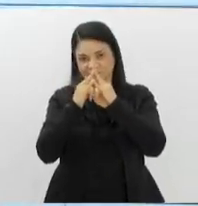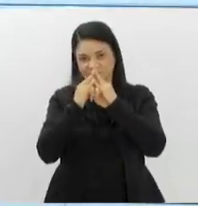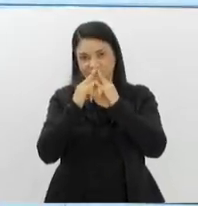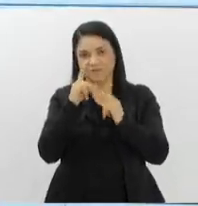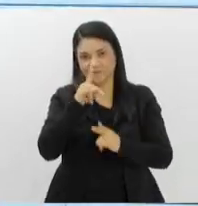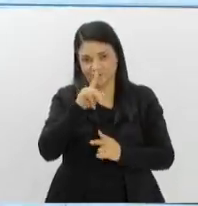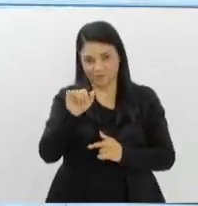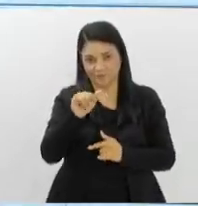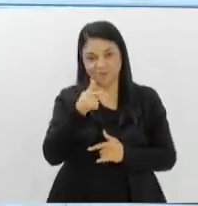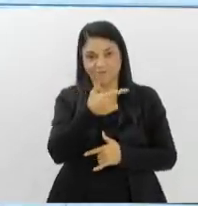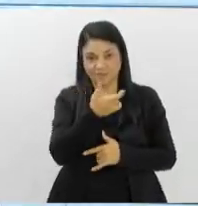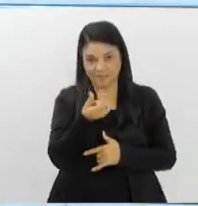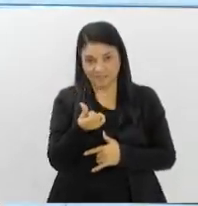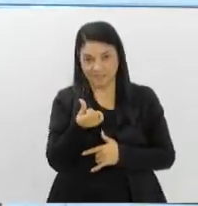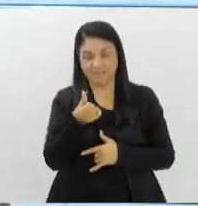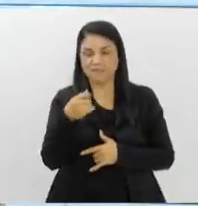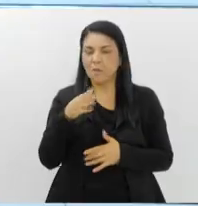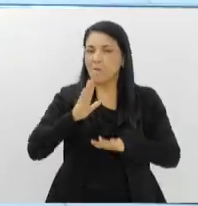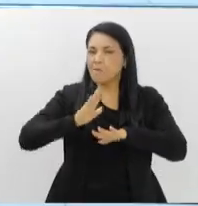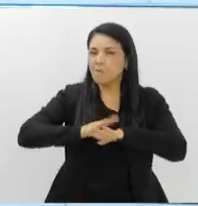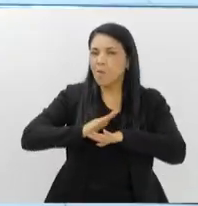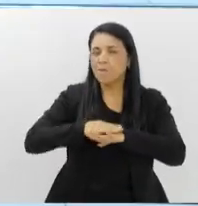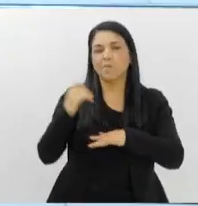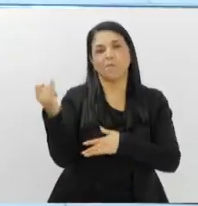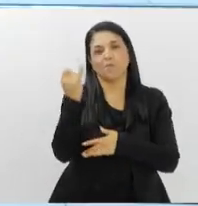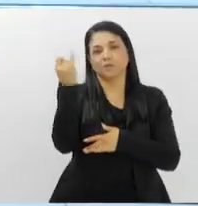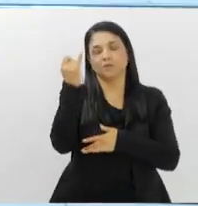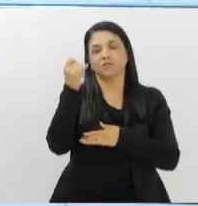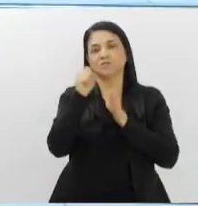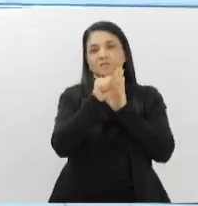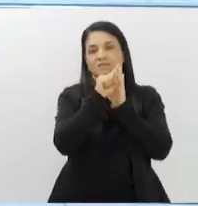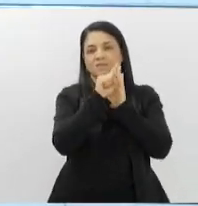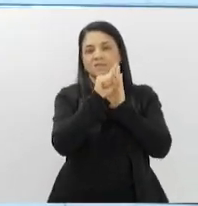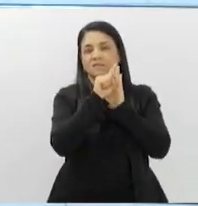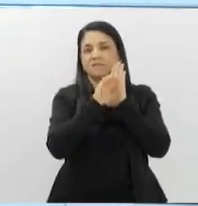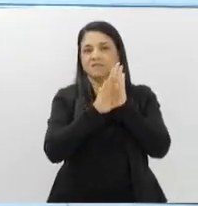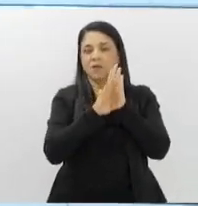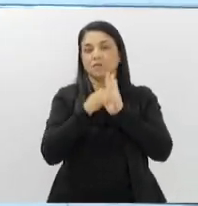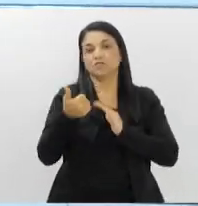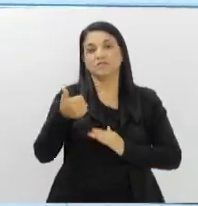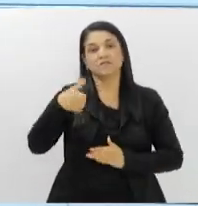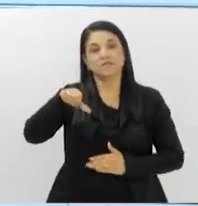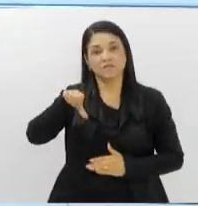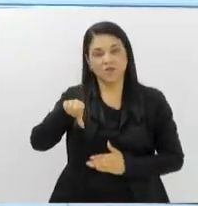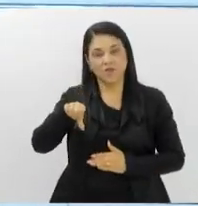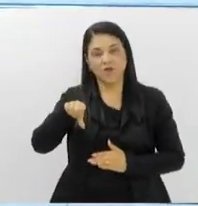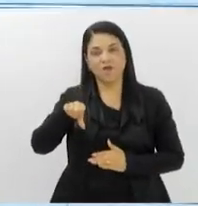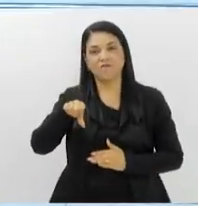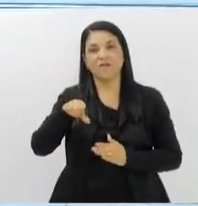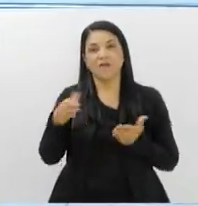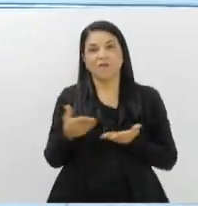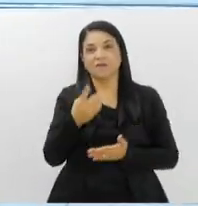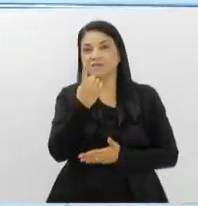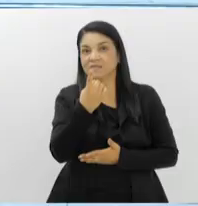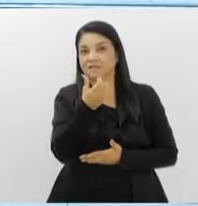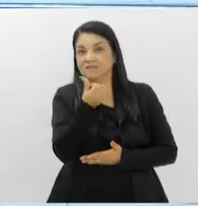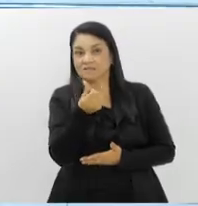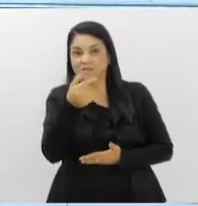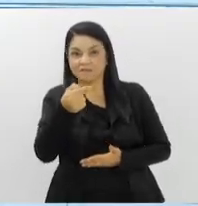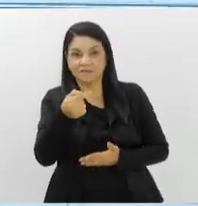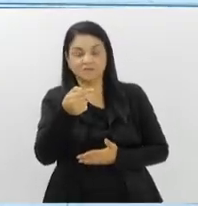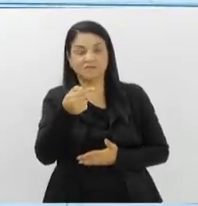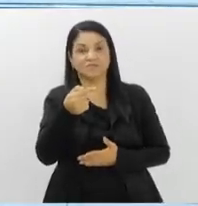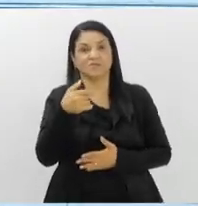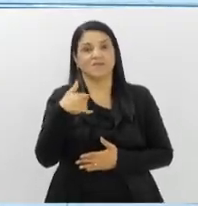um momento muito importante, no século XIX ainda, em 1857, a gente está fazendo 167 anos, Então,